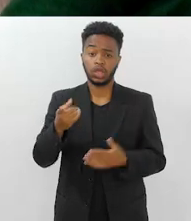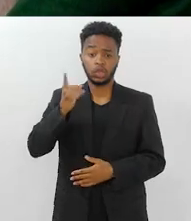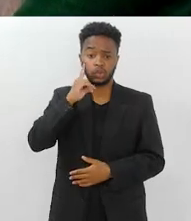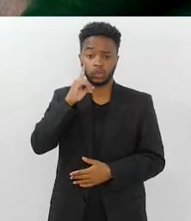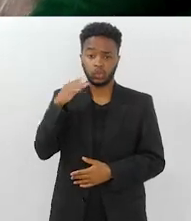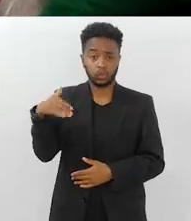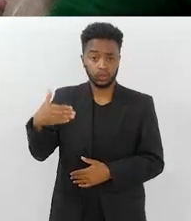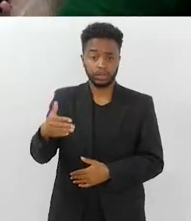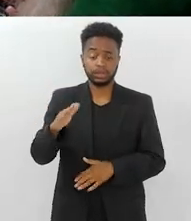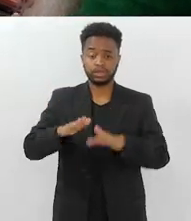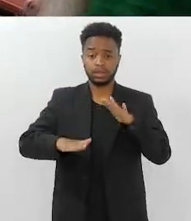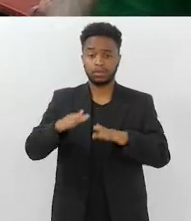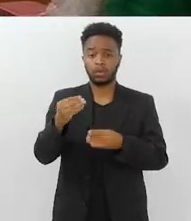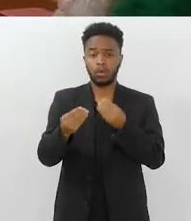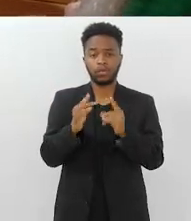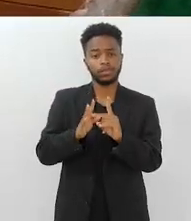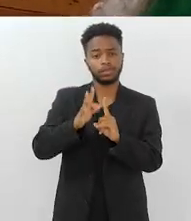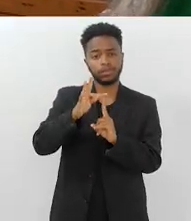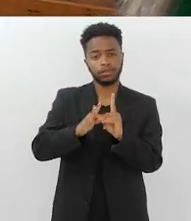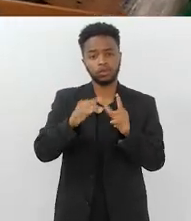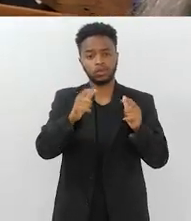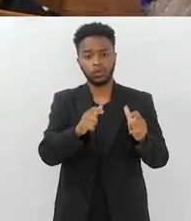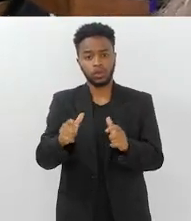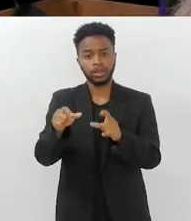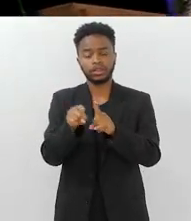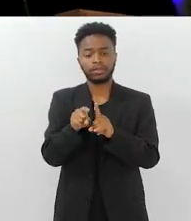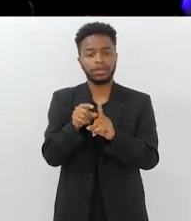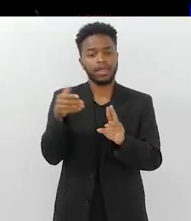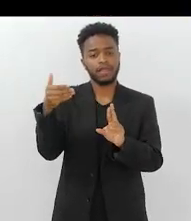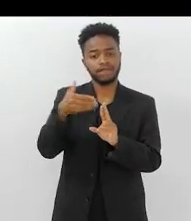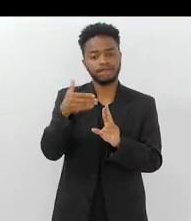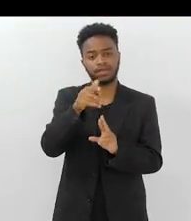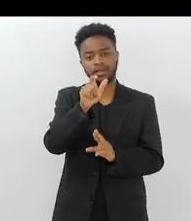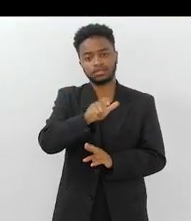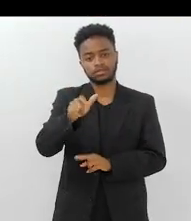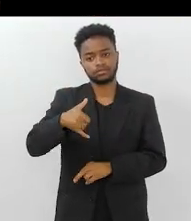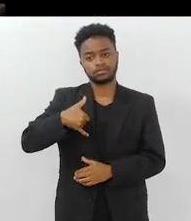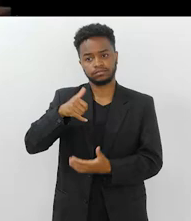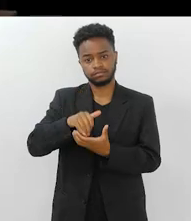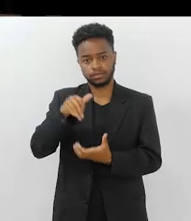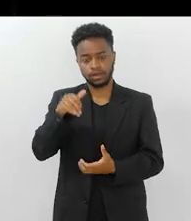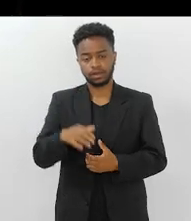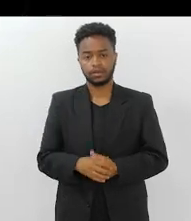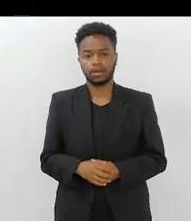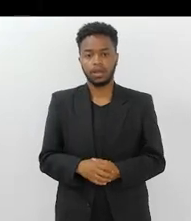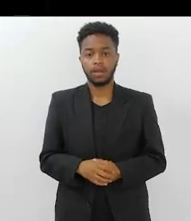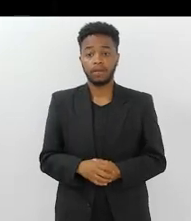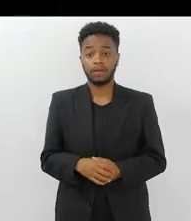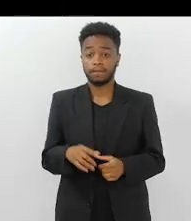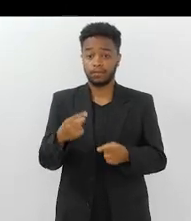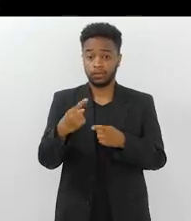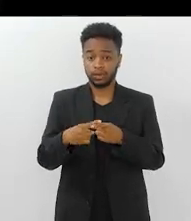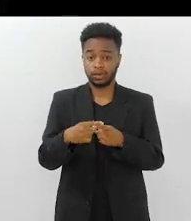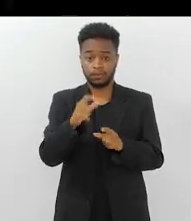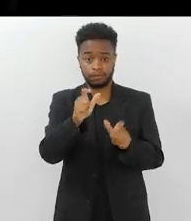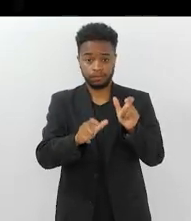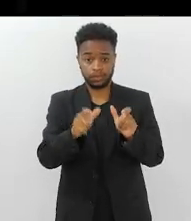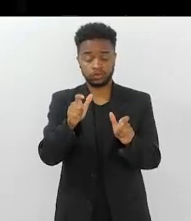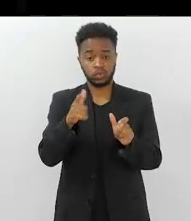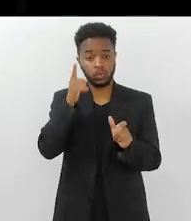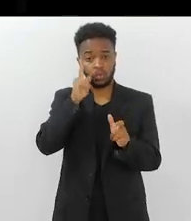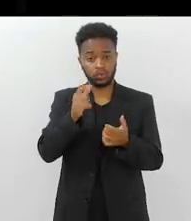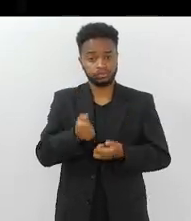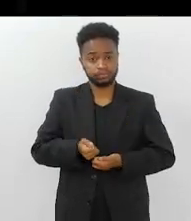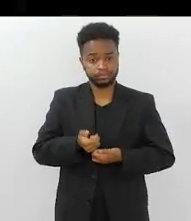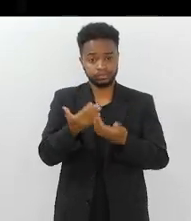a dia, dependendo da temperatura do ambiente, da referência do idoso, ele mesmo, né? Aqueles que conseguem se expressar.